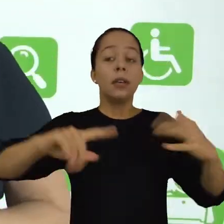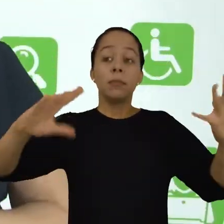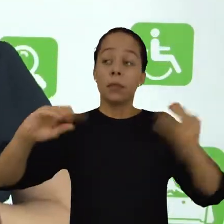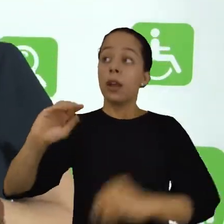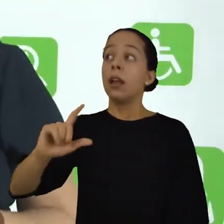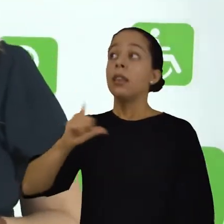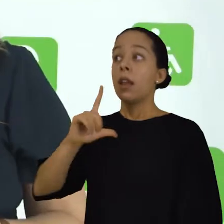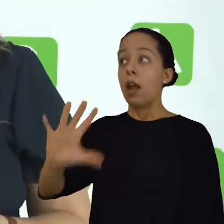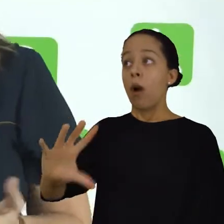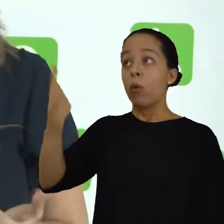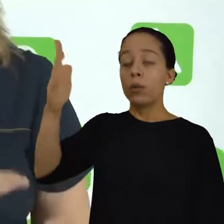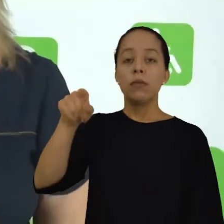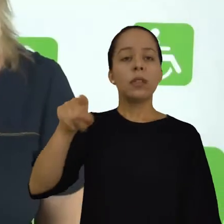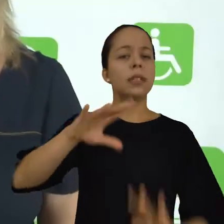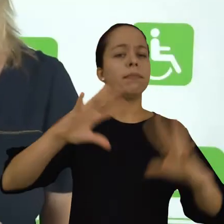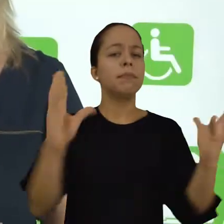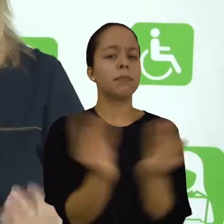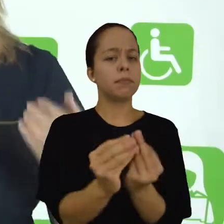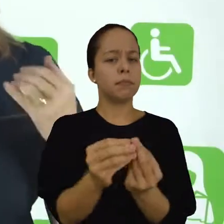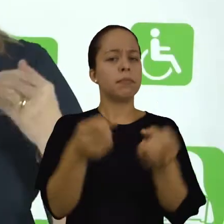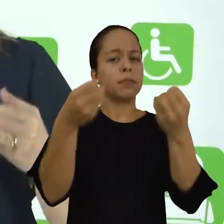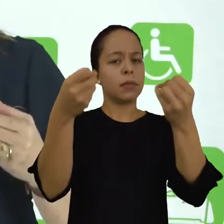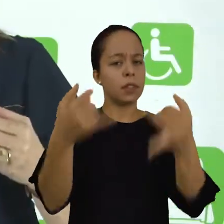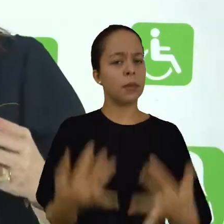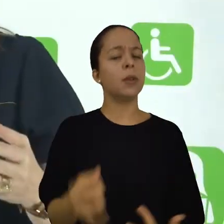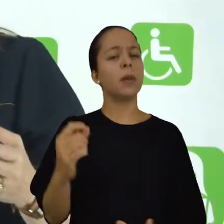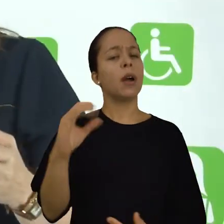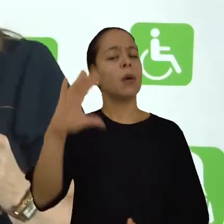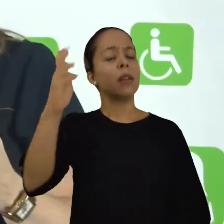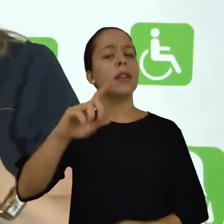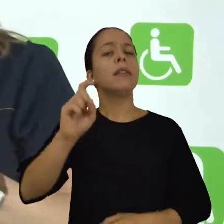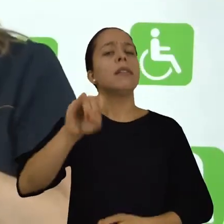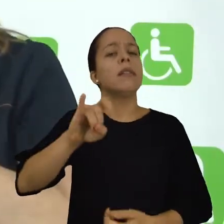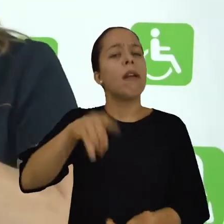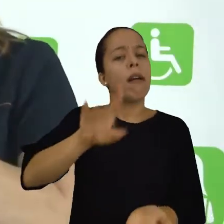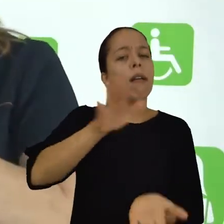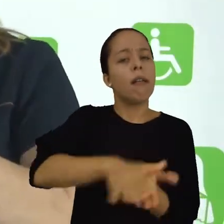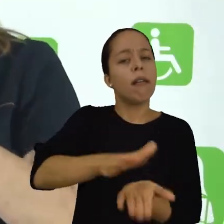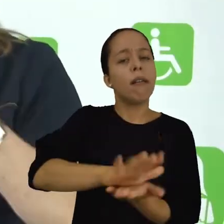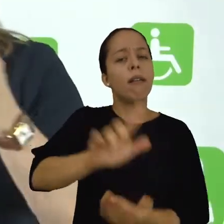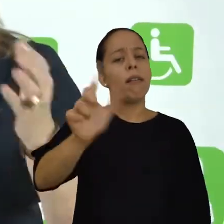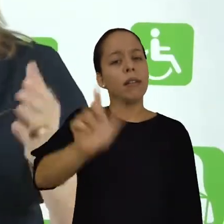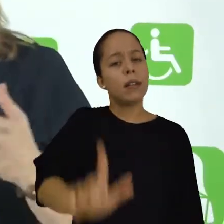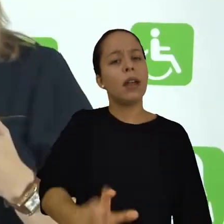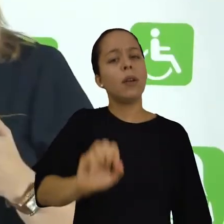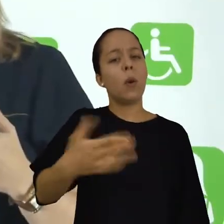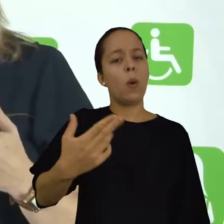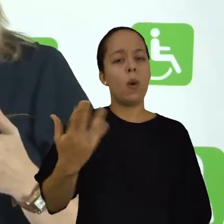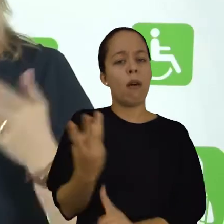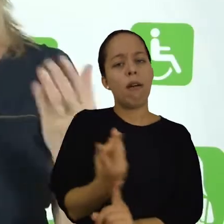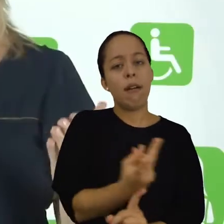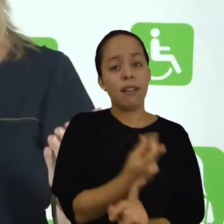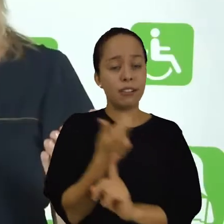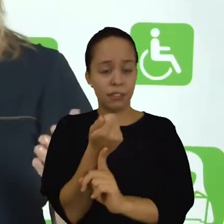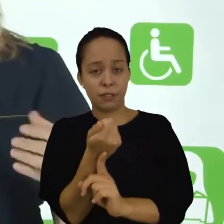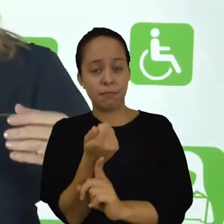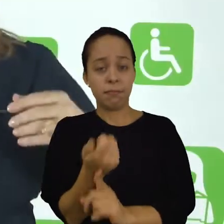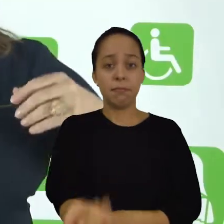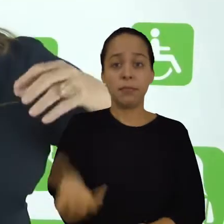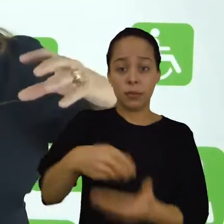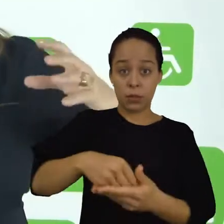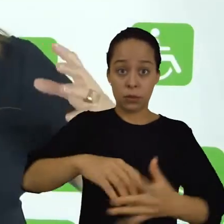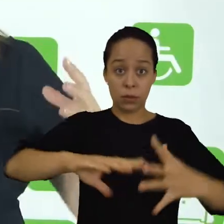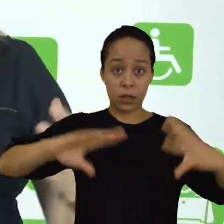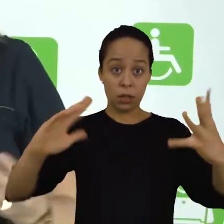exposição abreviada de um acontecimento. Seja ele uma obra literária ou uma obra artística. Ou seja,